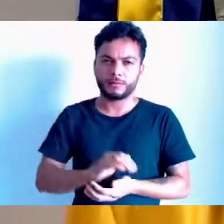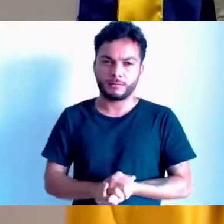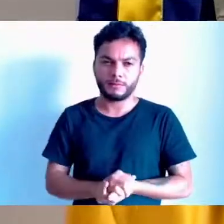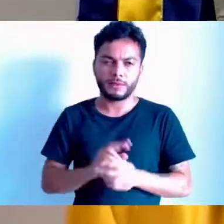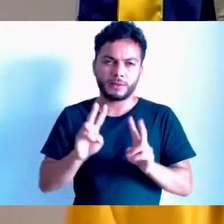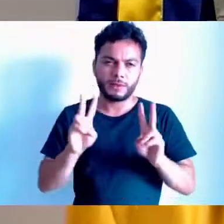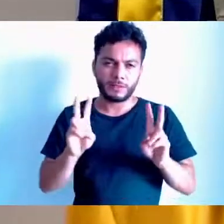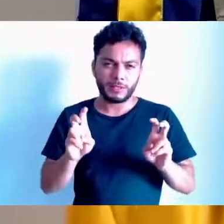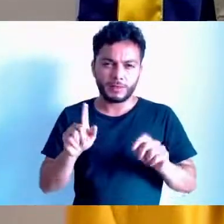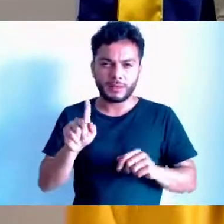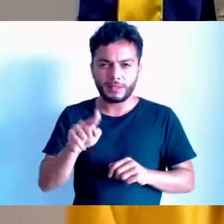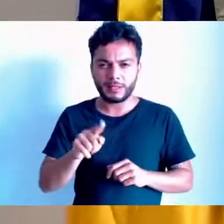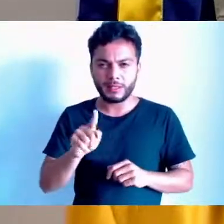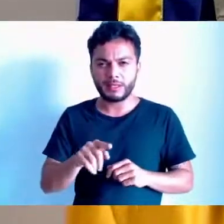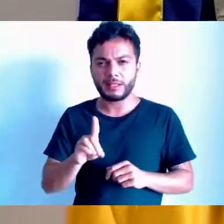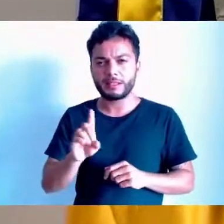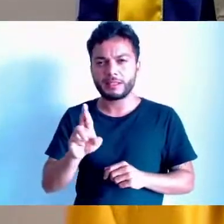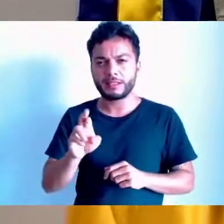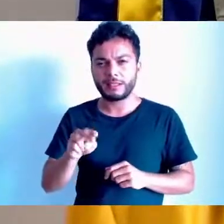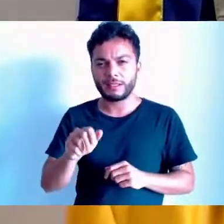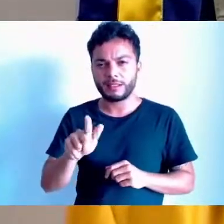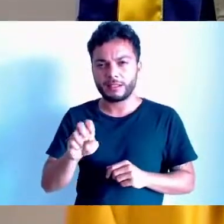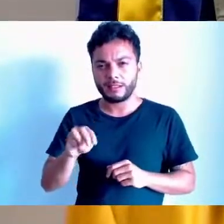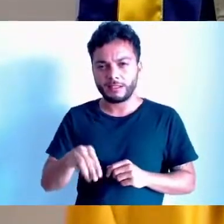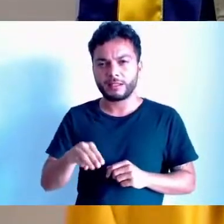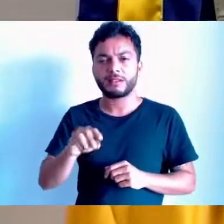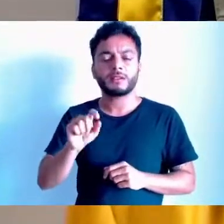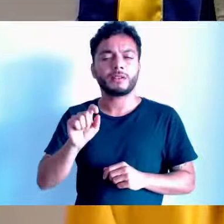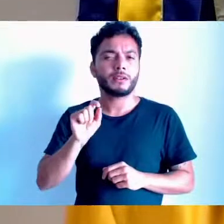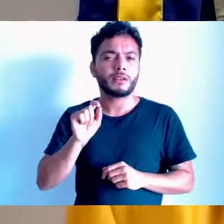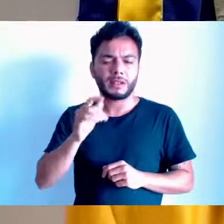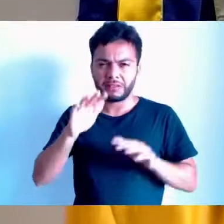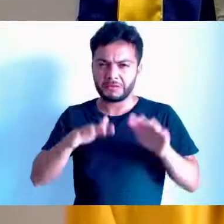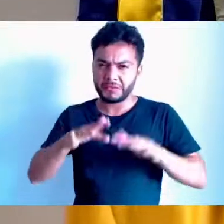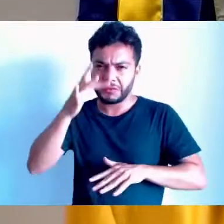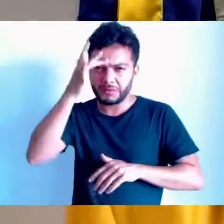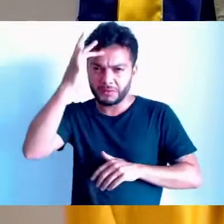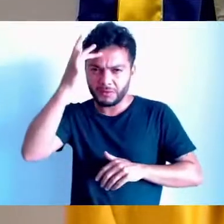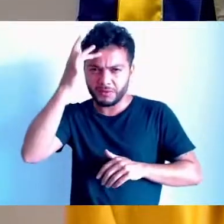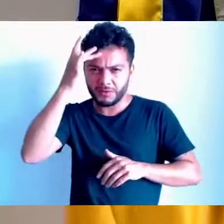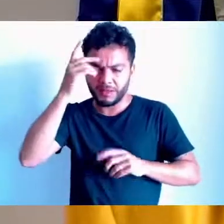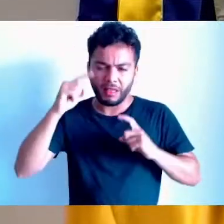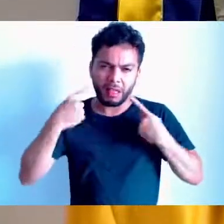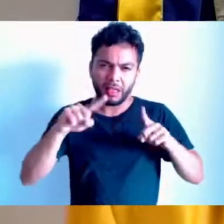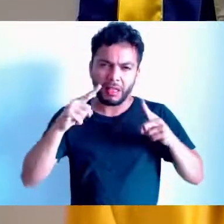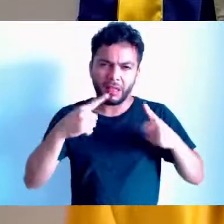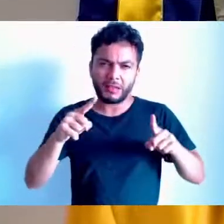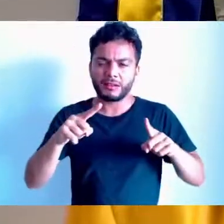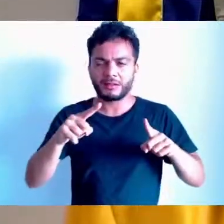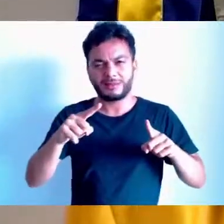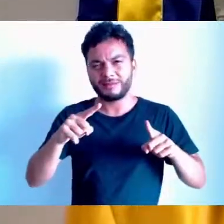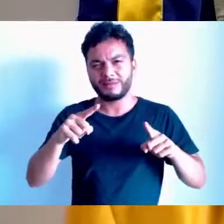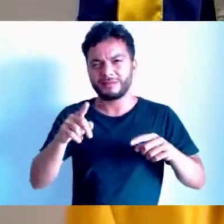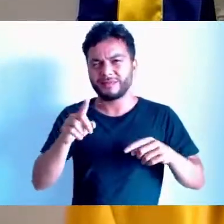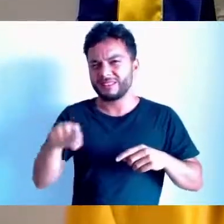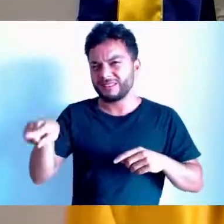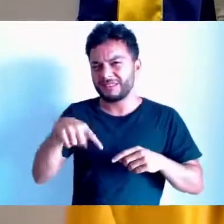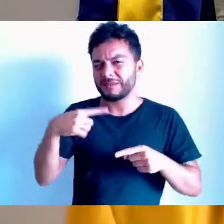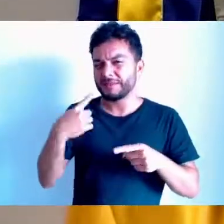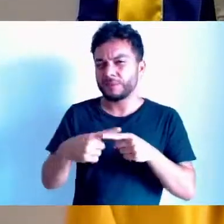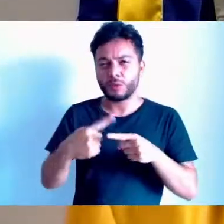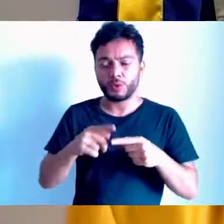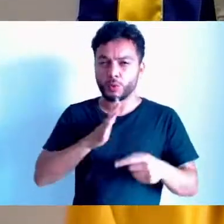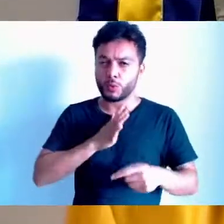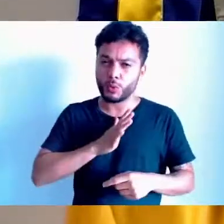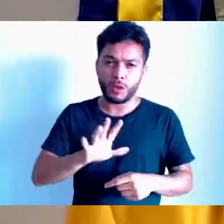utopia. Só fala mal quem realmente não gosta e não ama Bigoçu. A macrodrenagem foi uma